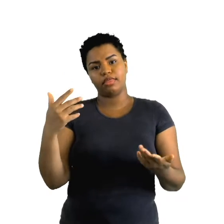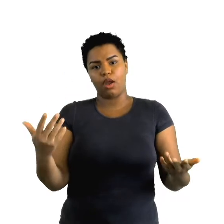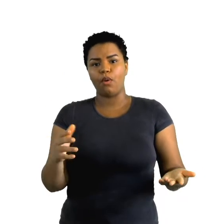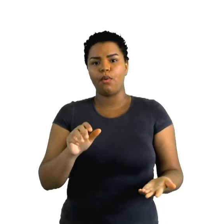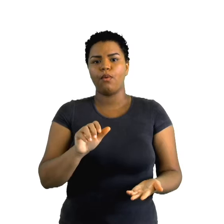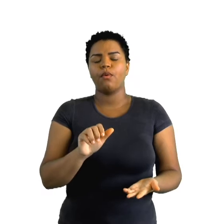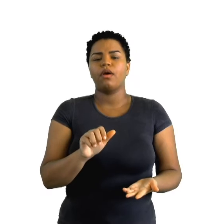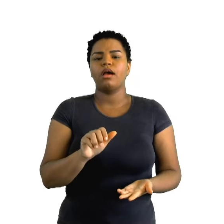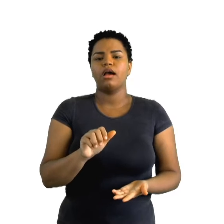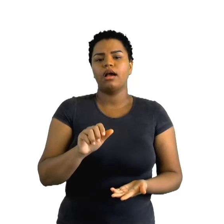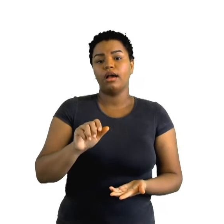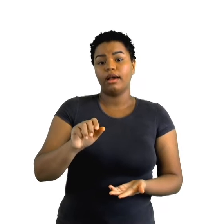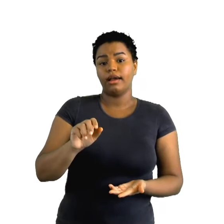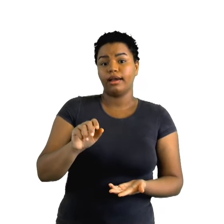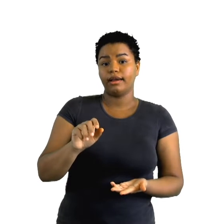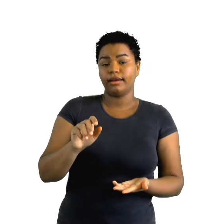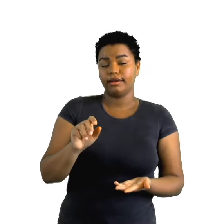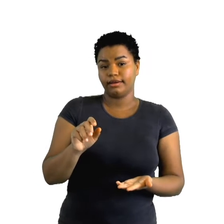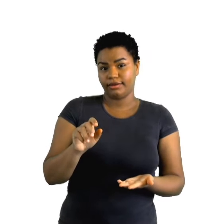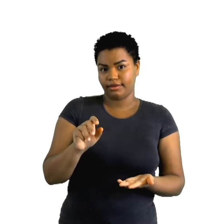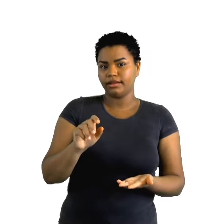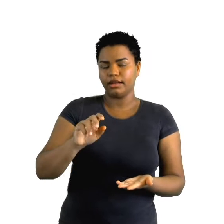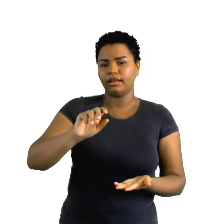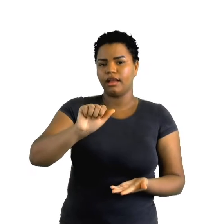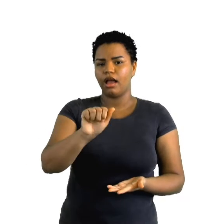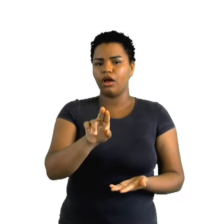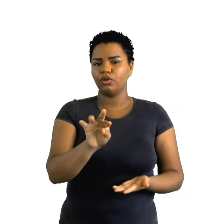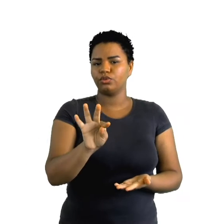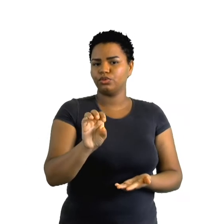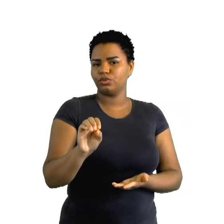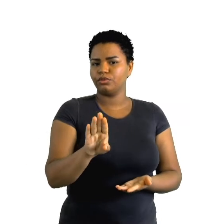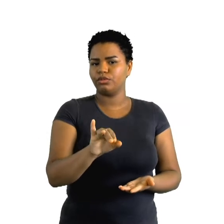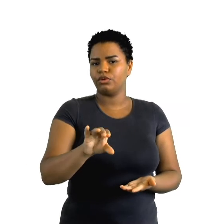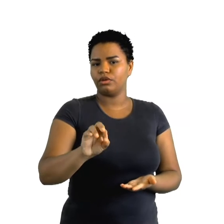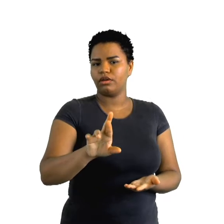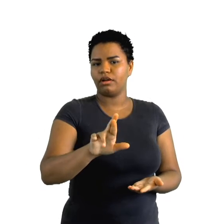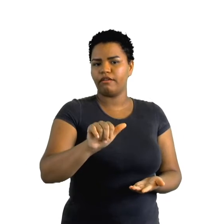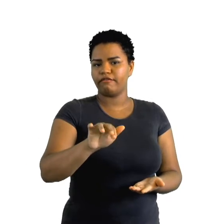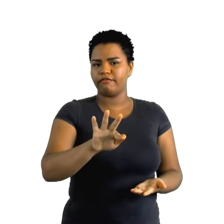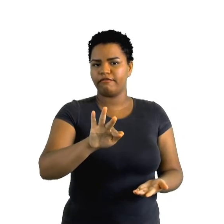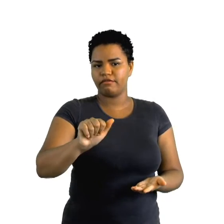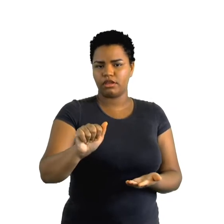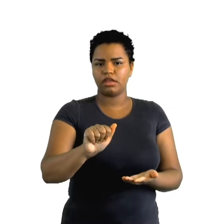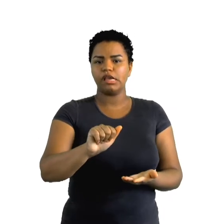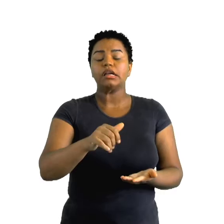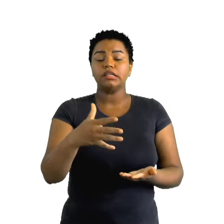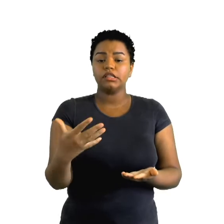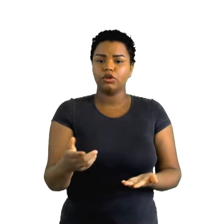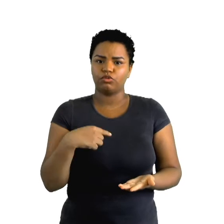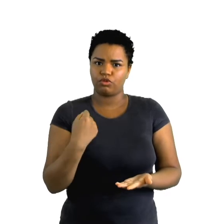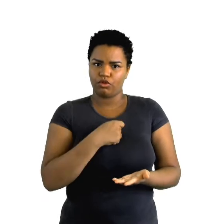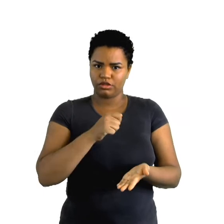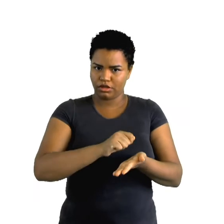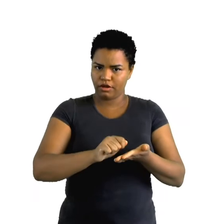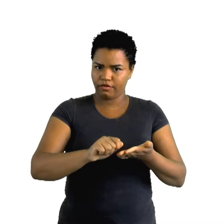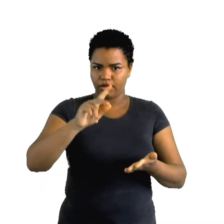é autobiografia. Na autobiografia, escrevemos sobre a nossa própria vida.